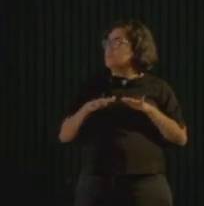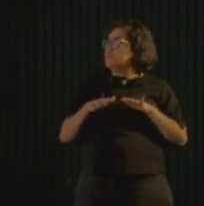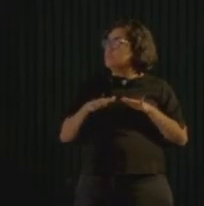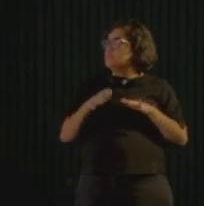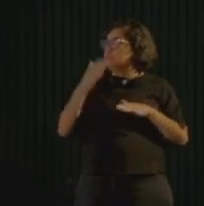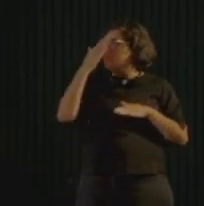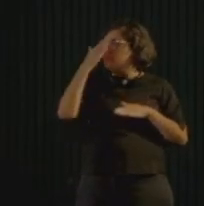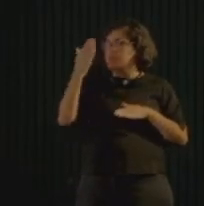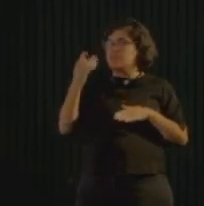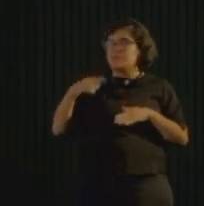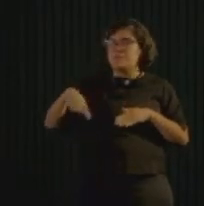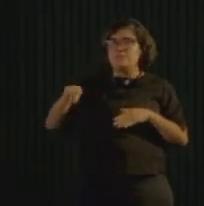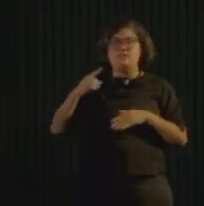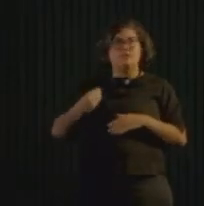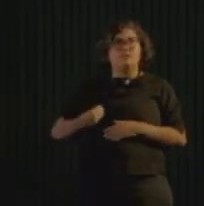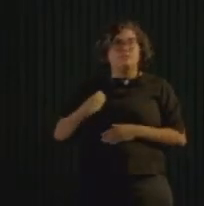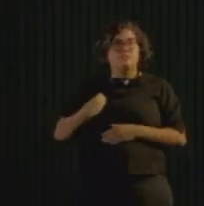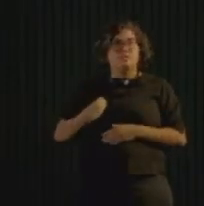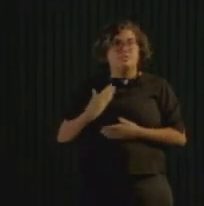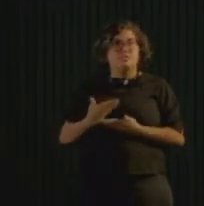Muito obrigada pela presença de vocês.